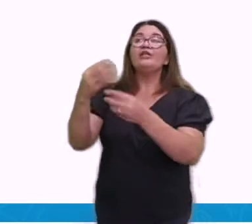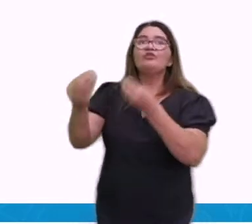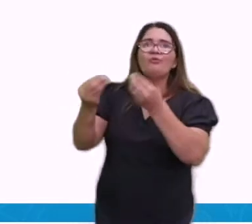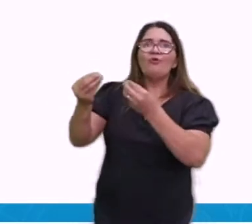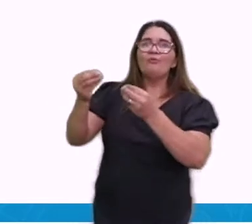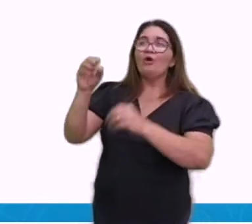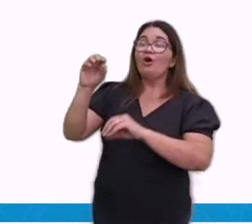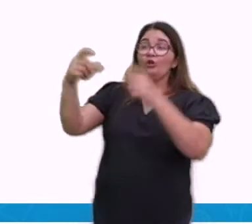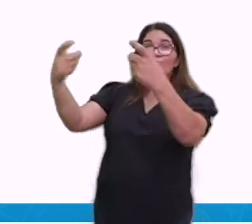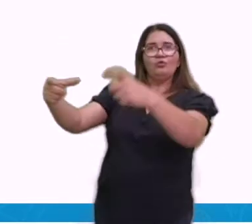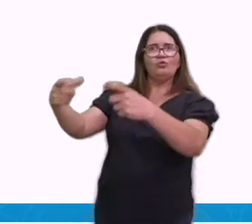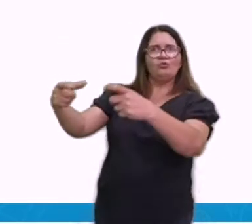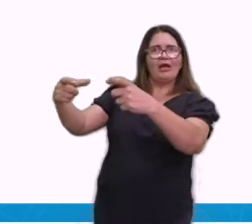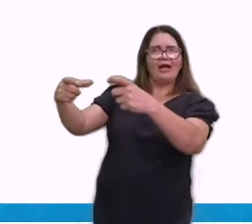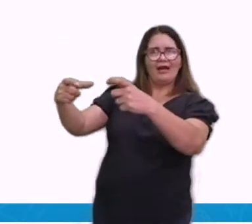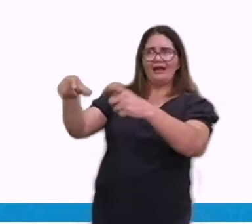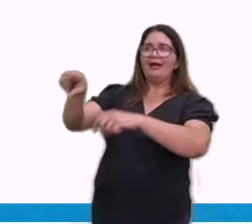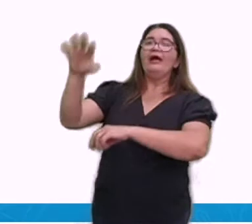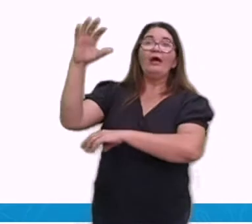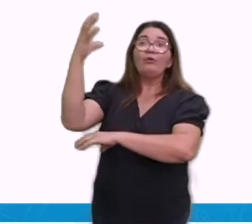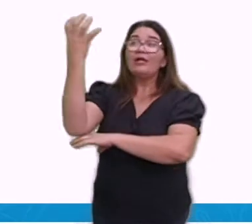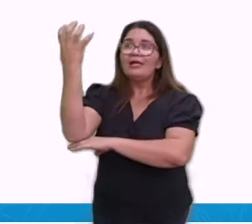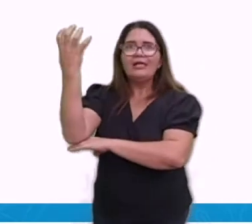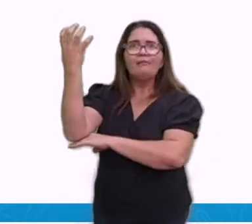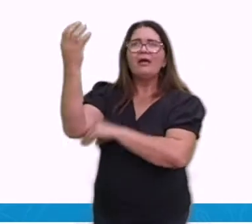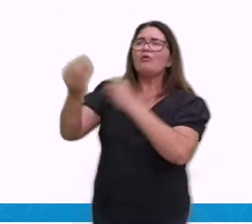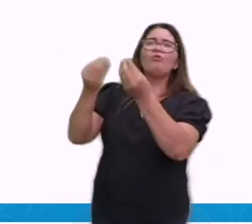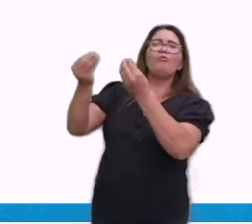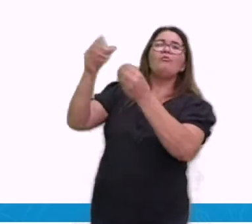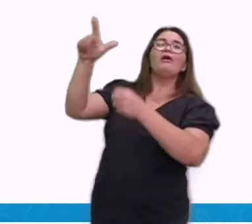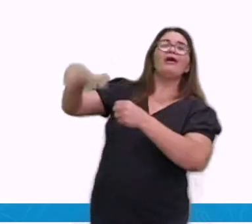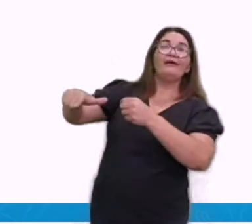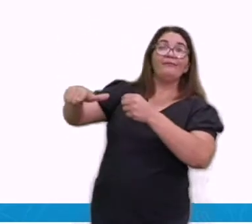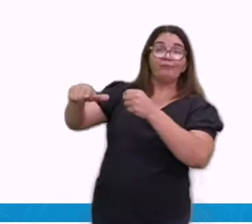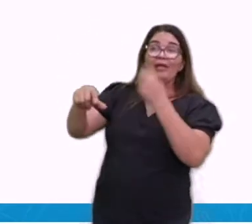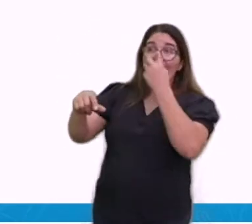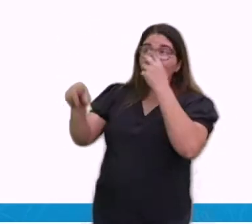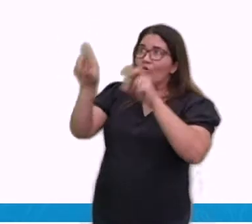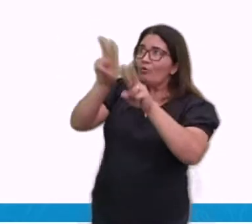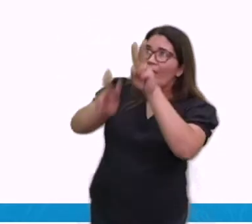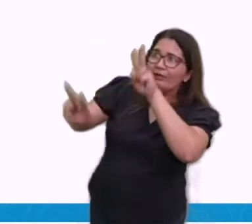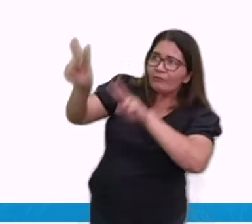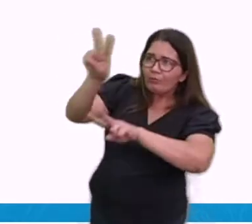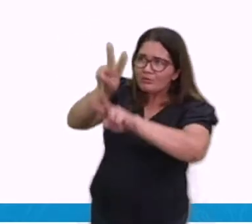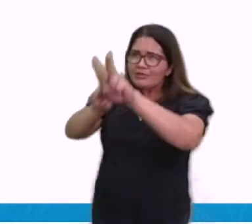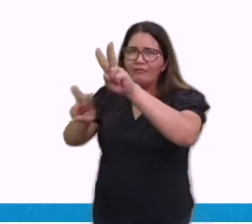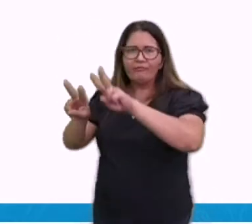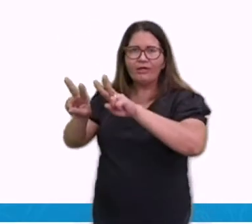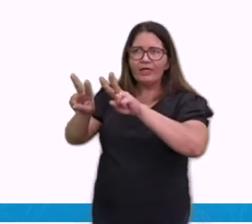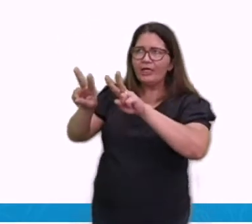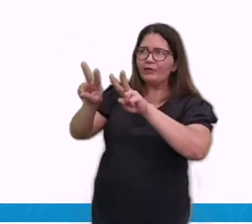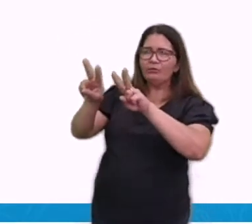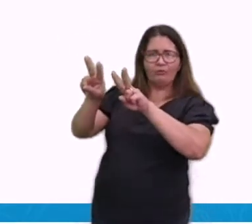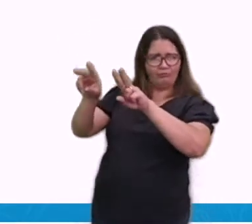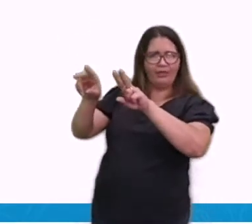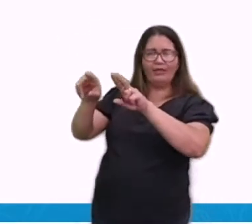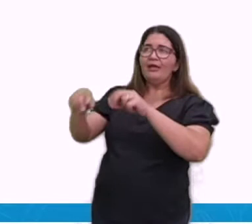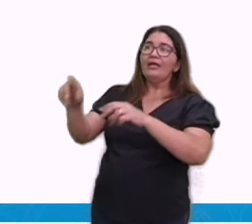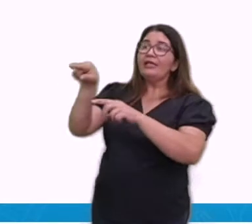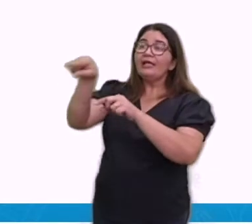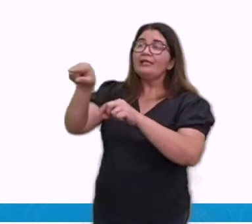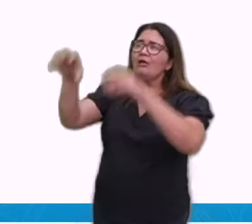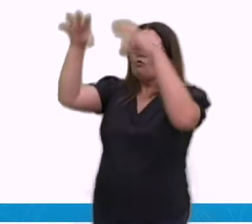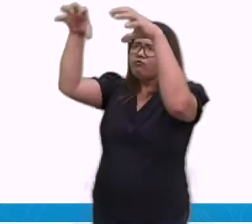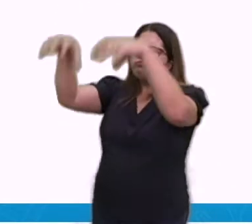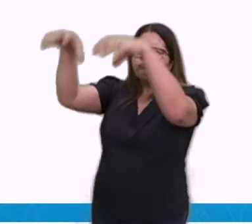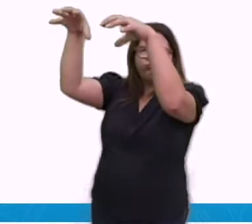Então, por exemplo, chove muito naquela região. Eu posso analisar só um período? Ah, choveu muito, então eu vou falar que essa região